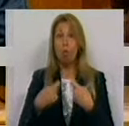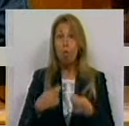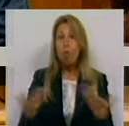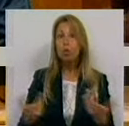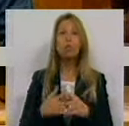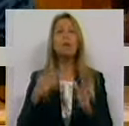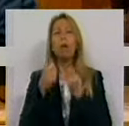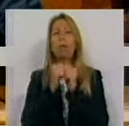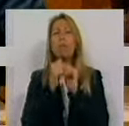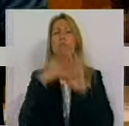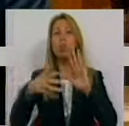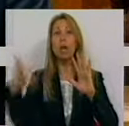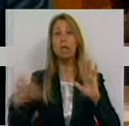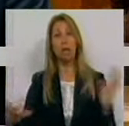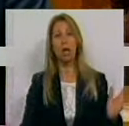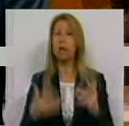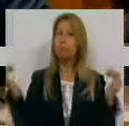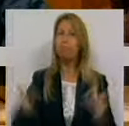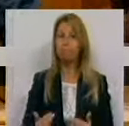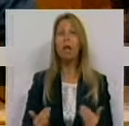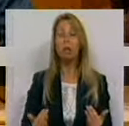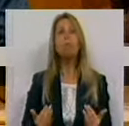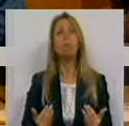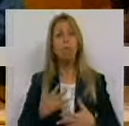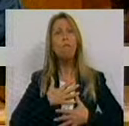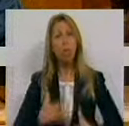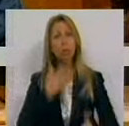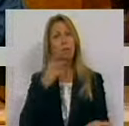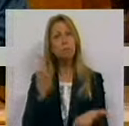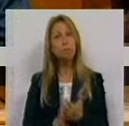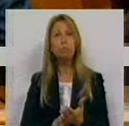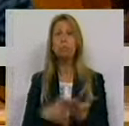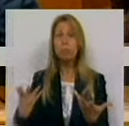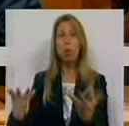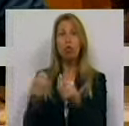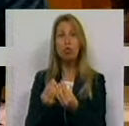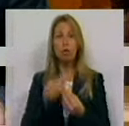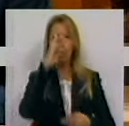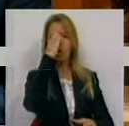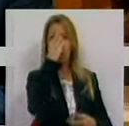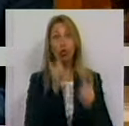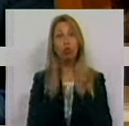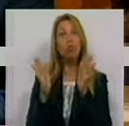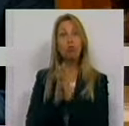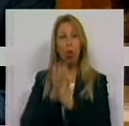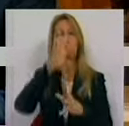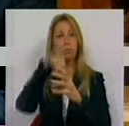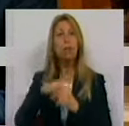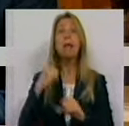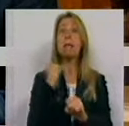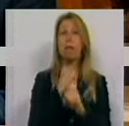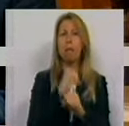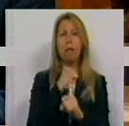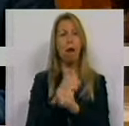administrativas. Tem havido uma vontade genuína em juntar esforços e de pôr todos os interessados a trabalhar, a uma só